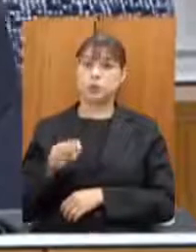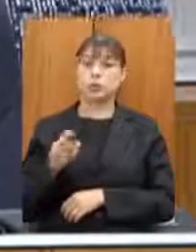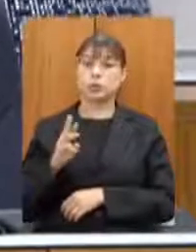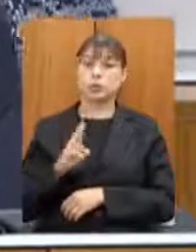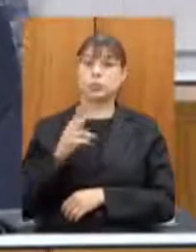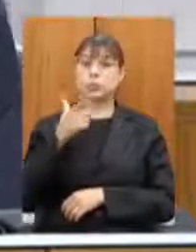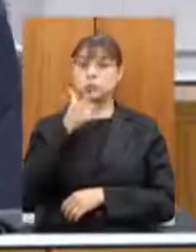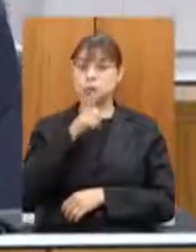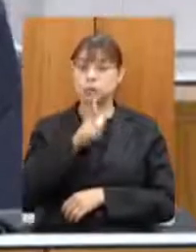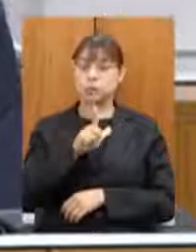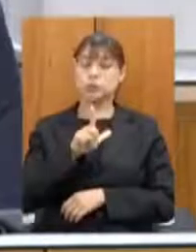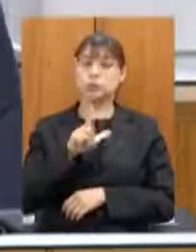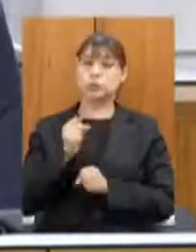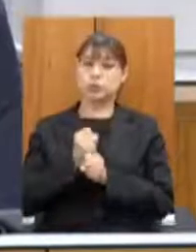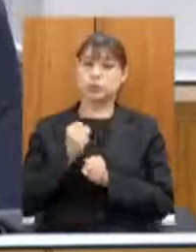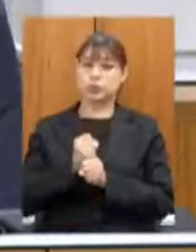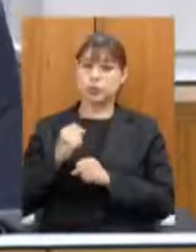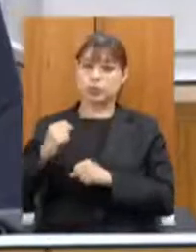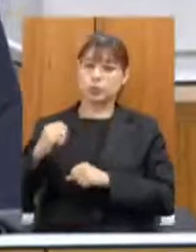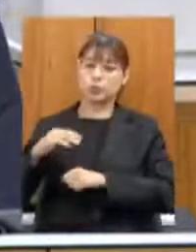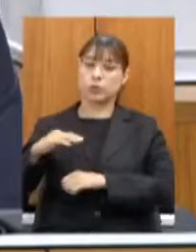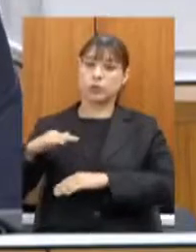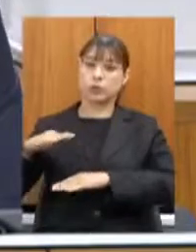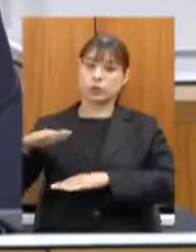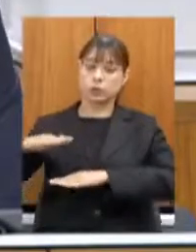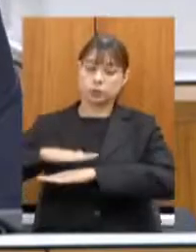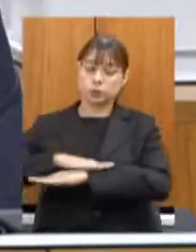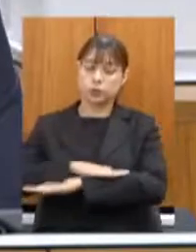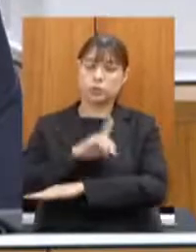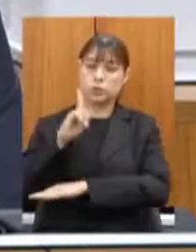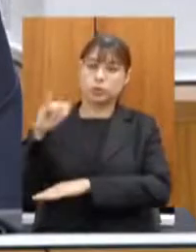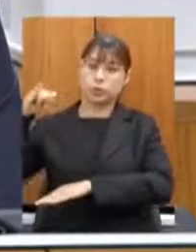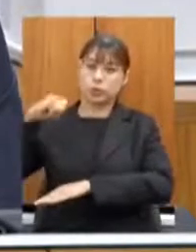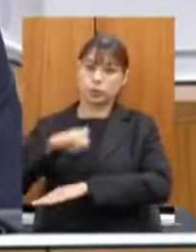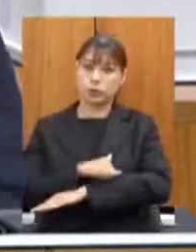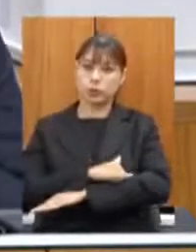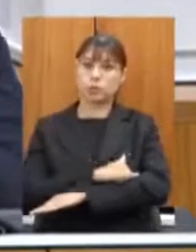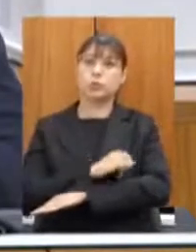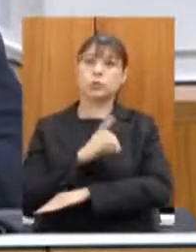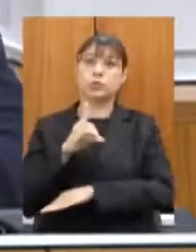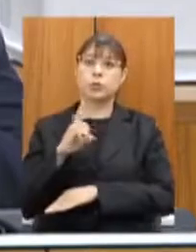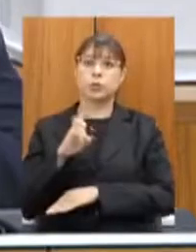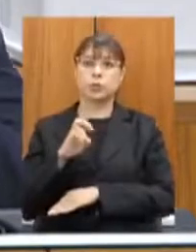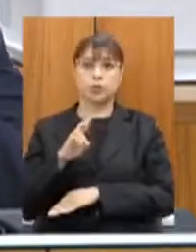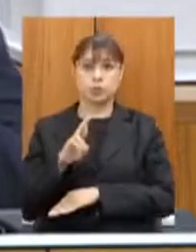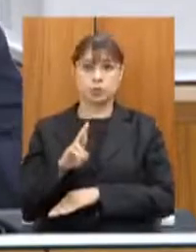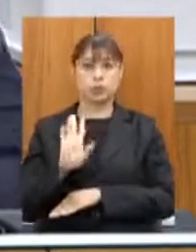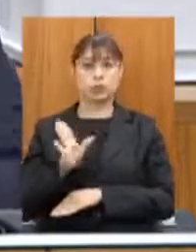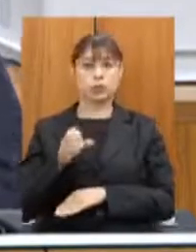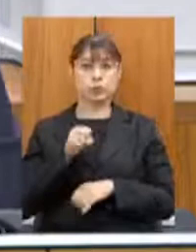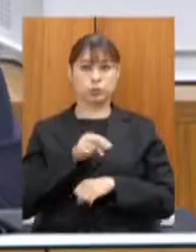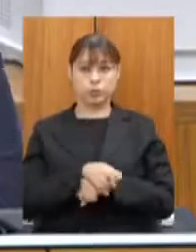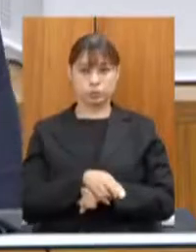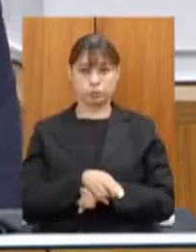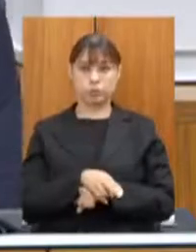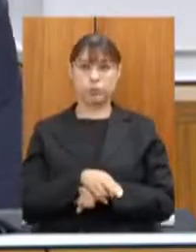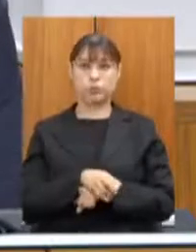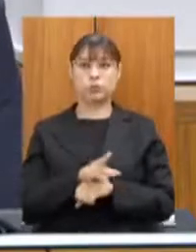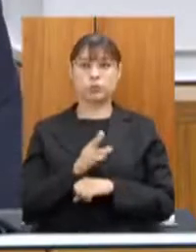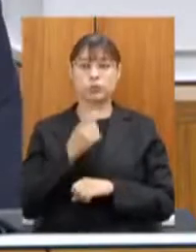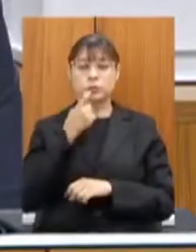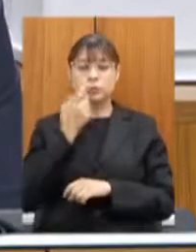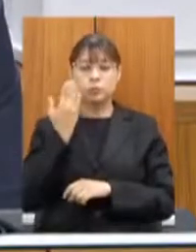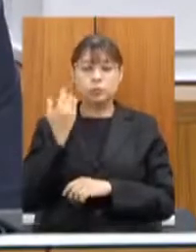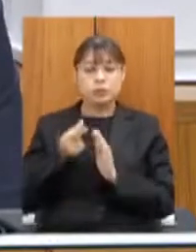da pista do aeroporto o DR fez a contratação e pouco antes da eleição